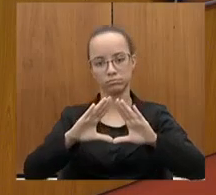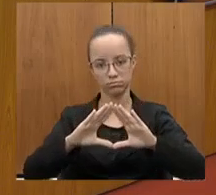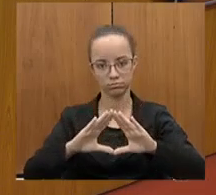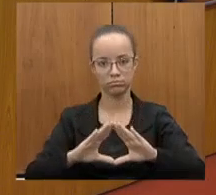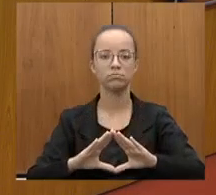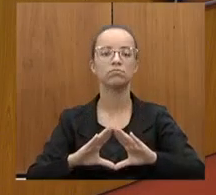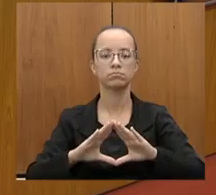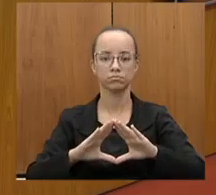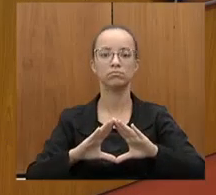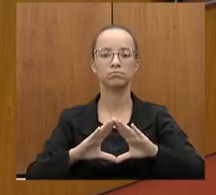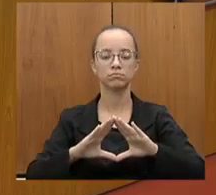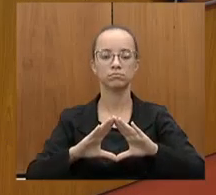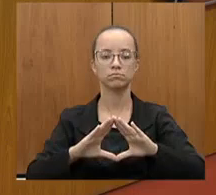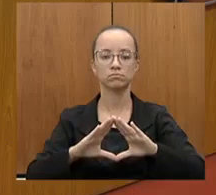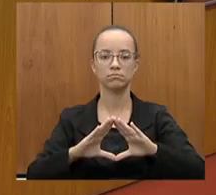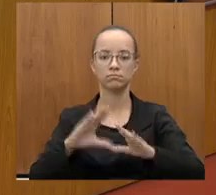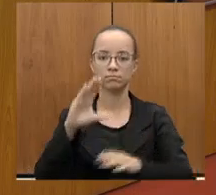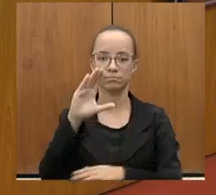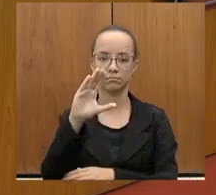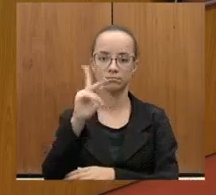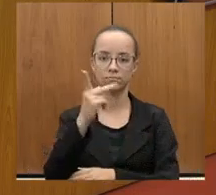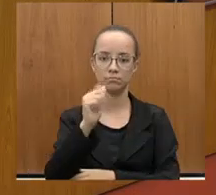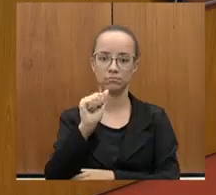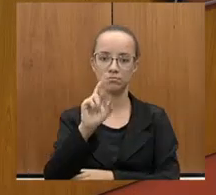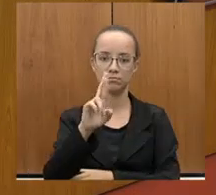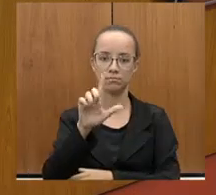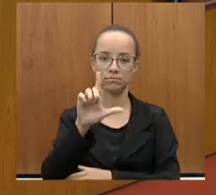do Estado de Minas Gerais, deputado Charles Santos.